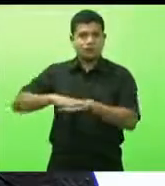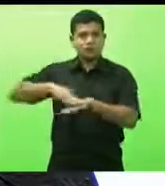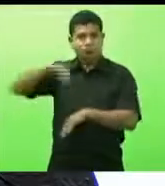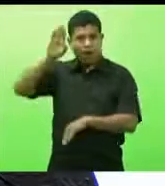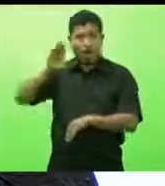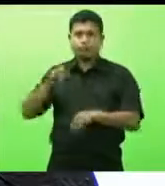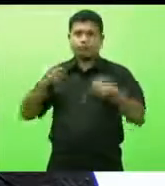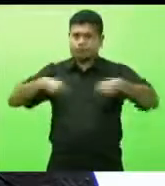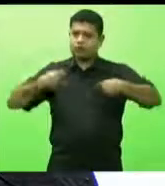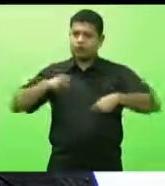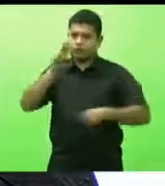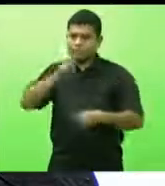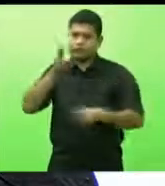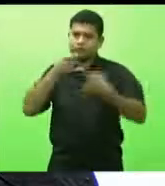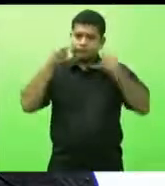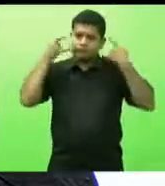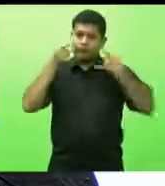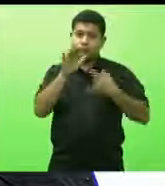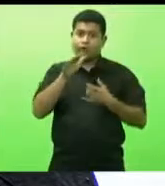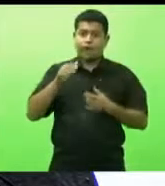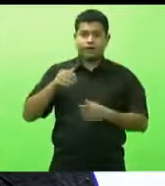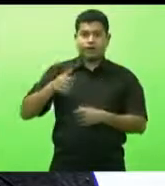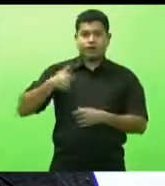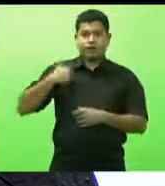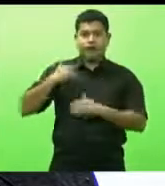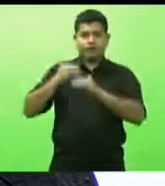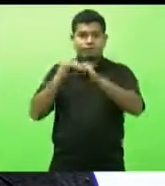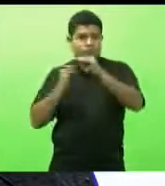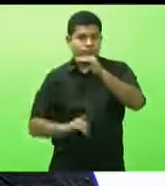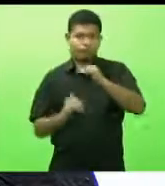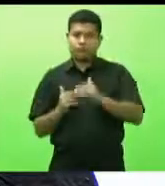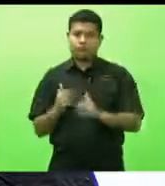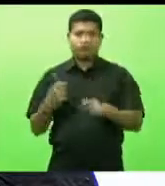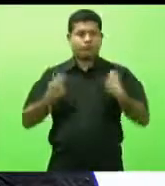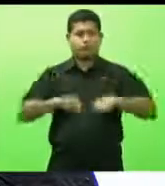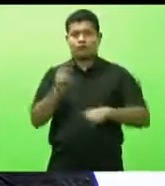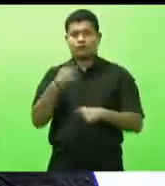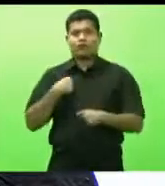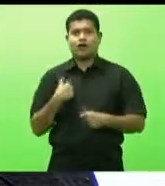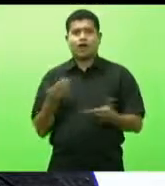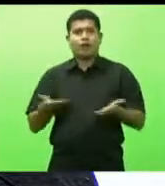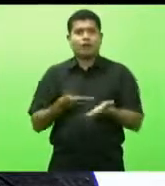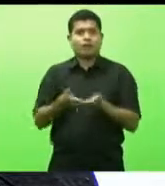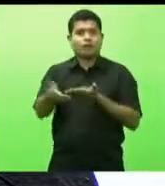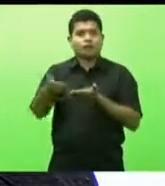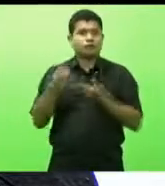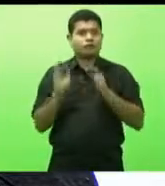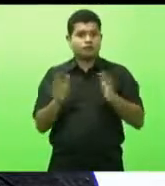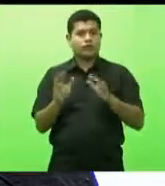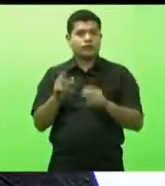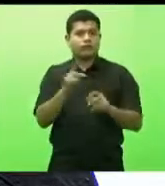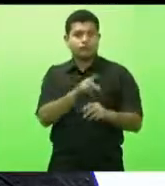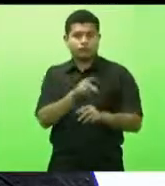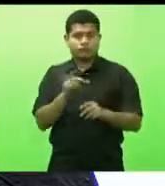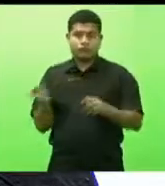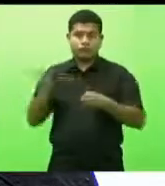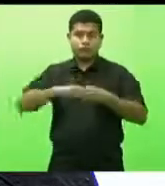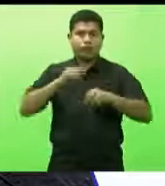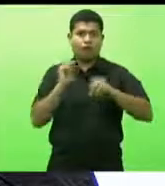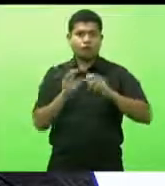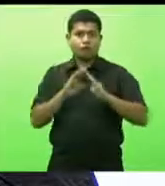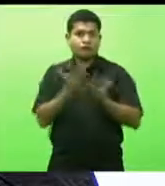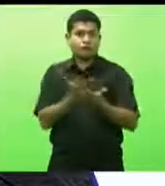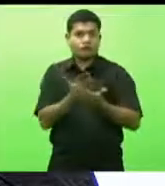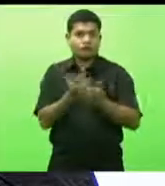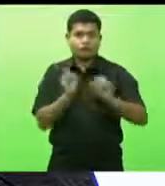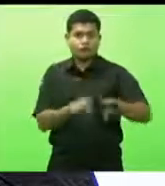começaram as aulas nos municípios, já começaram as aulas na rede privada, principalmente na educação infantil, e esse tema ainda está